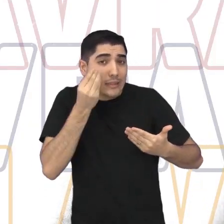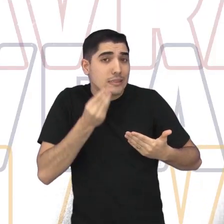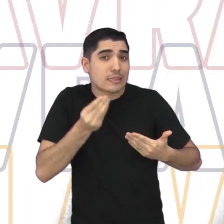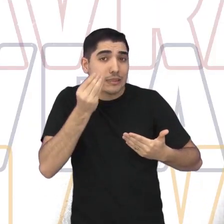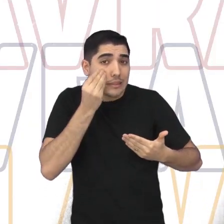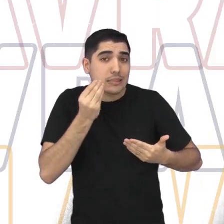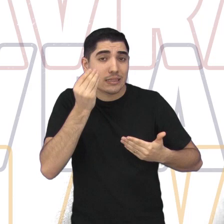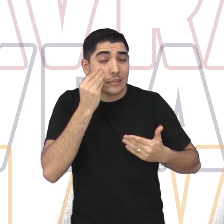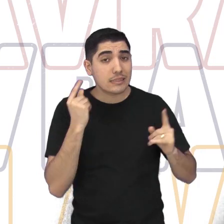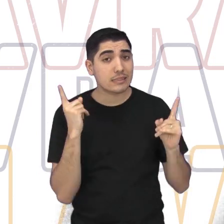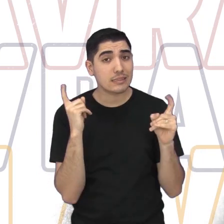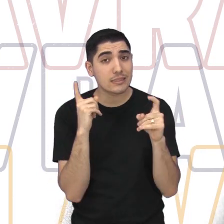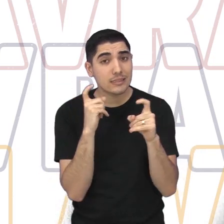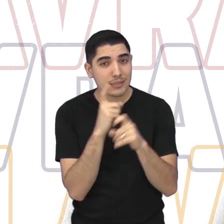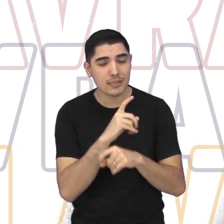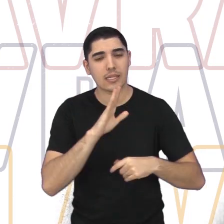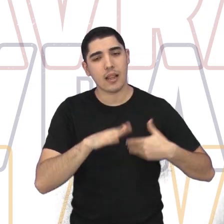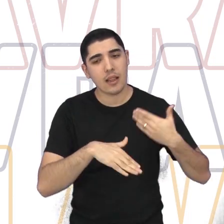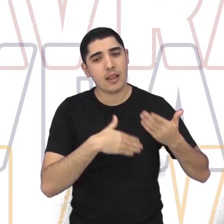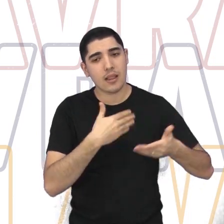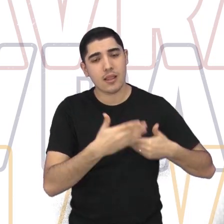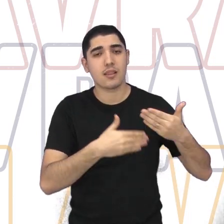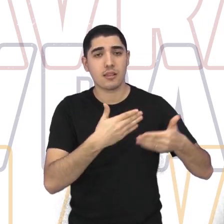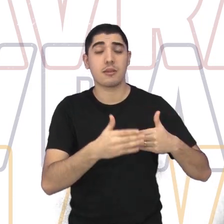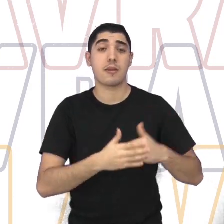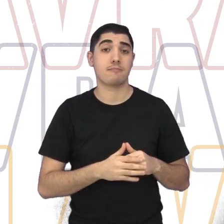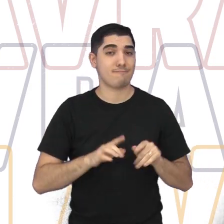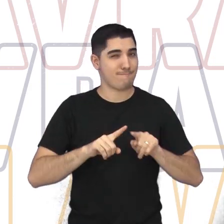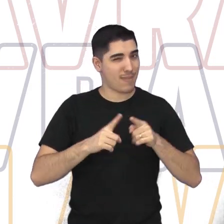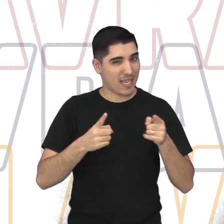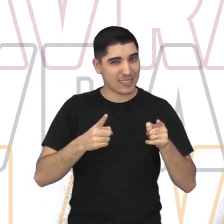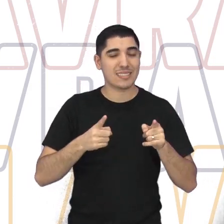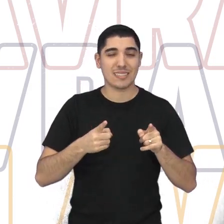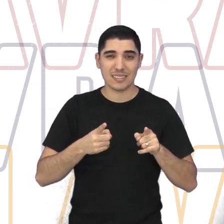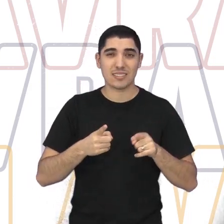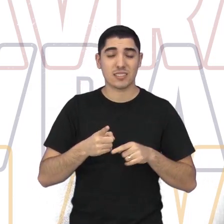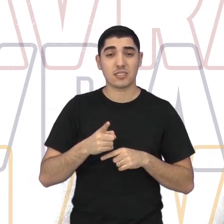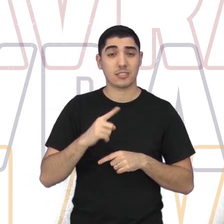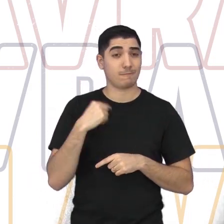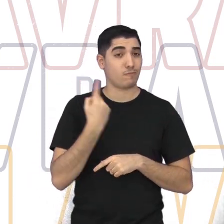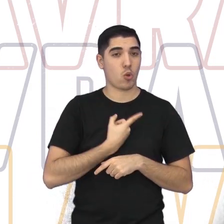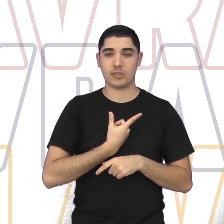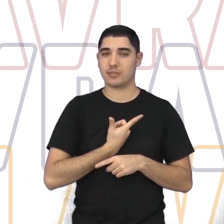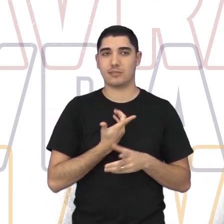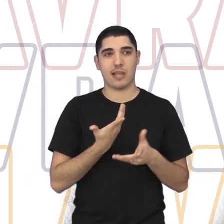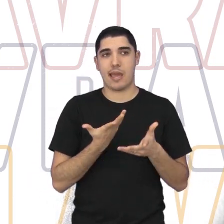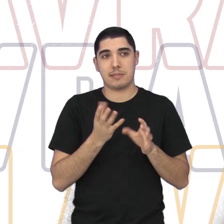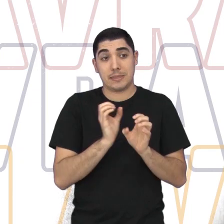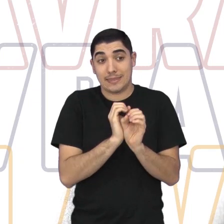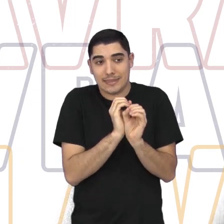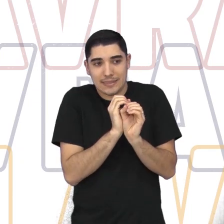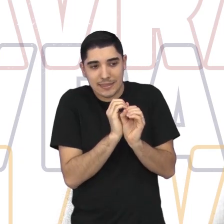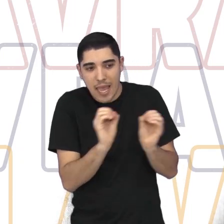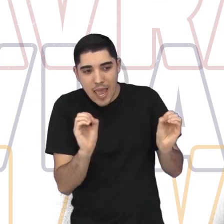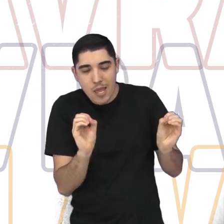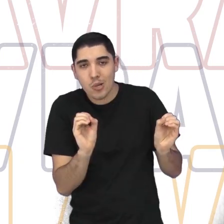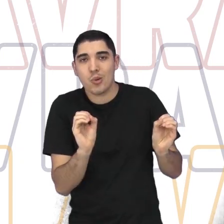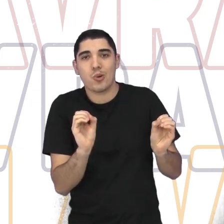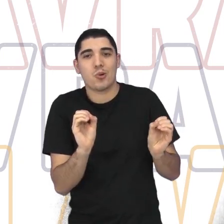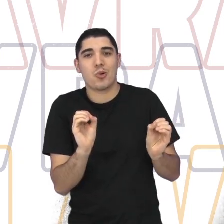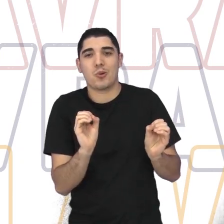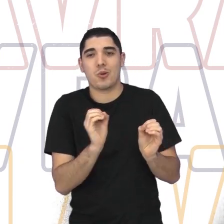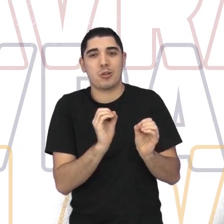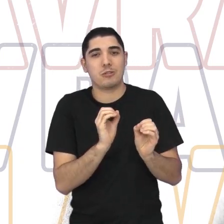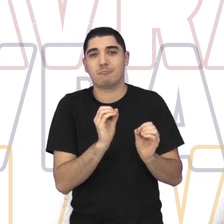mais difícil que tinha, né? A gente realmente era bem zerado, assim, vamos dizer, né?